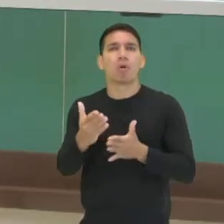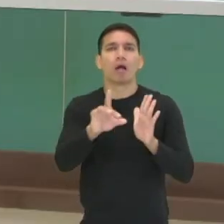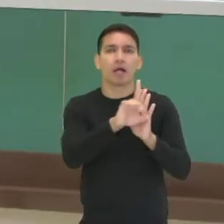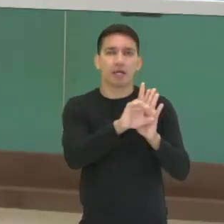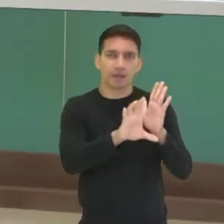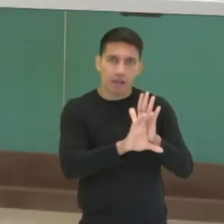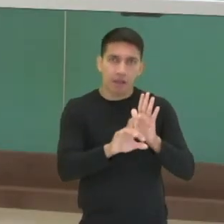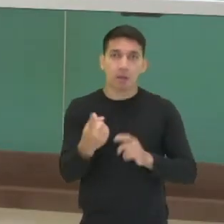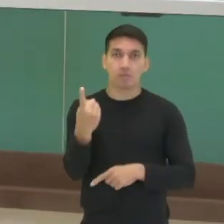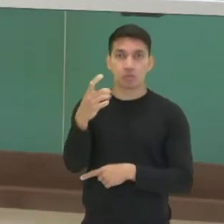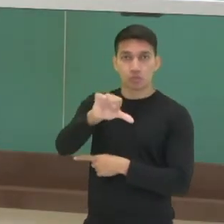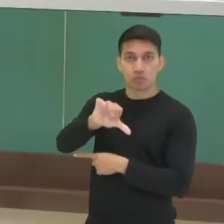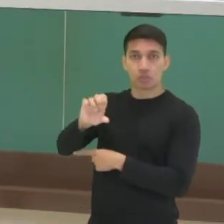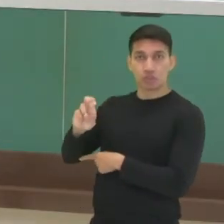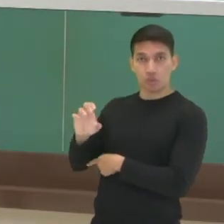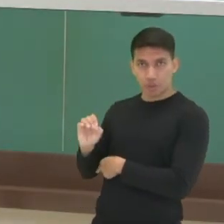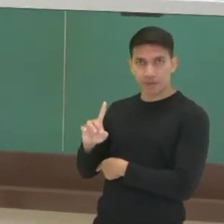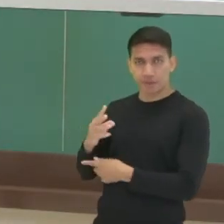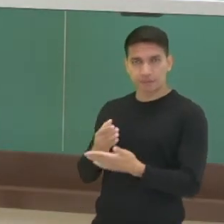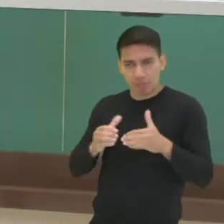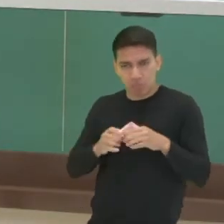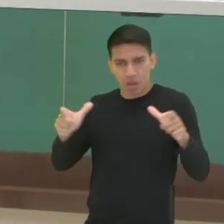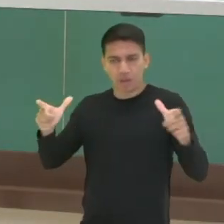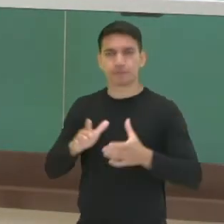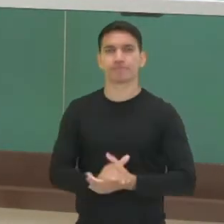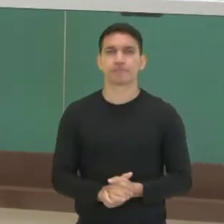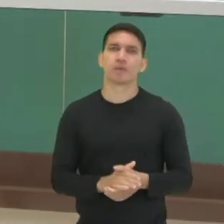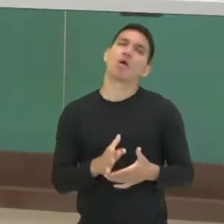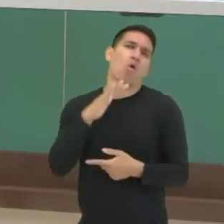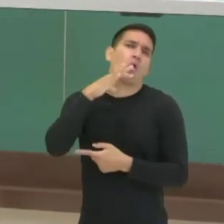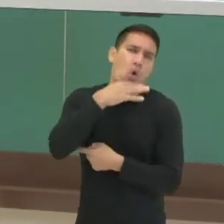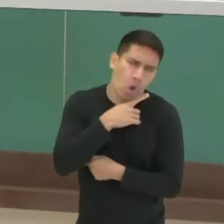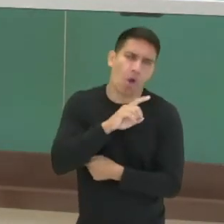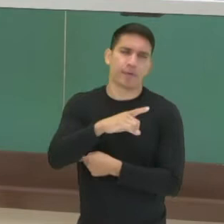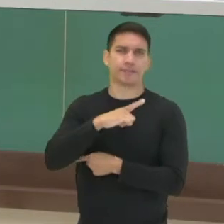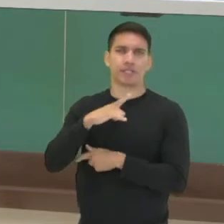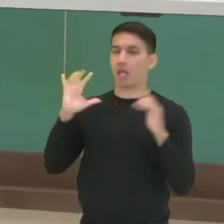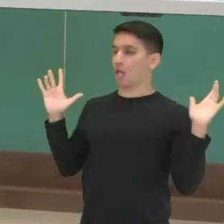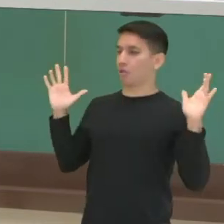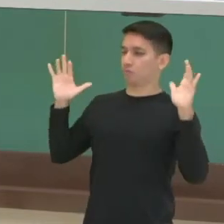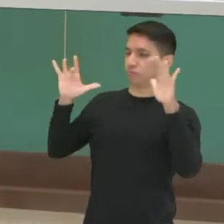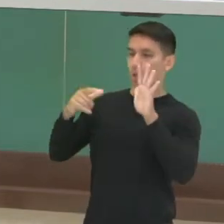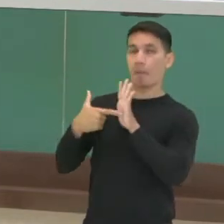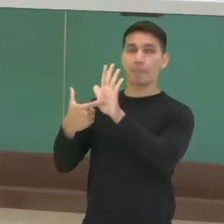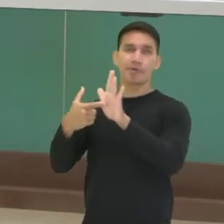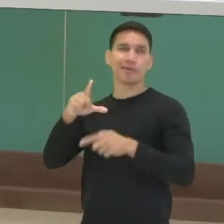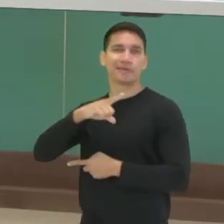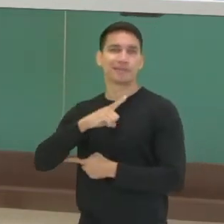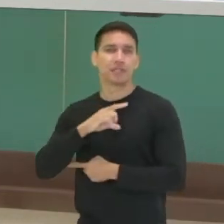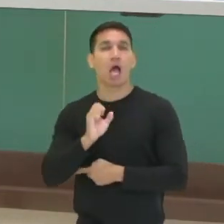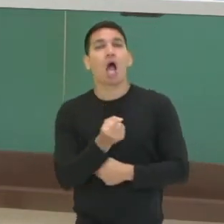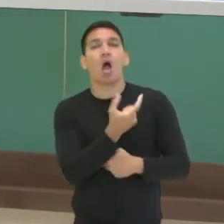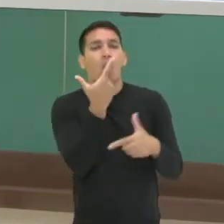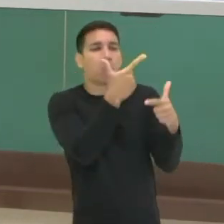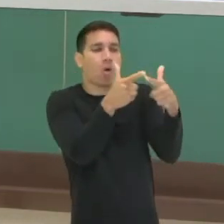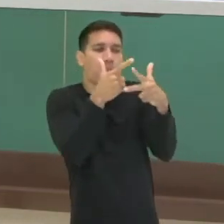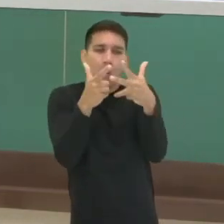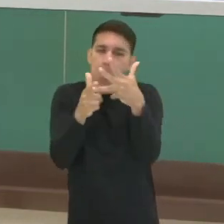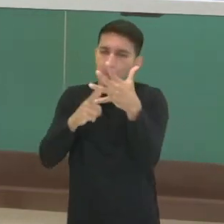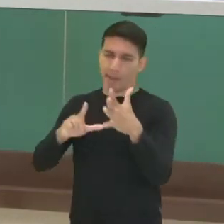1950. Então, claro que essa concentração que a gente mostrou no mapa ali, teve alguns problemas então